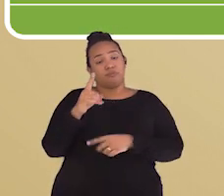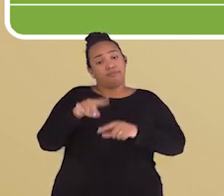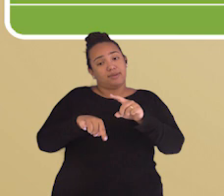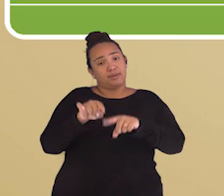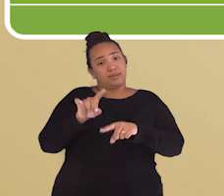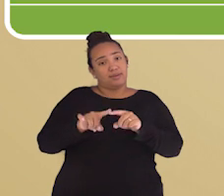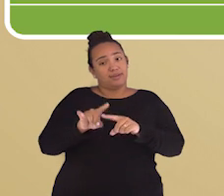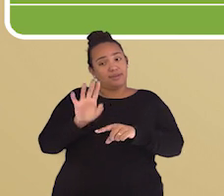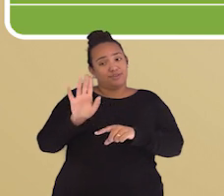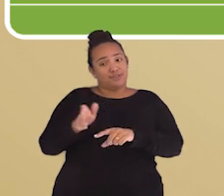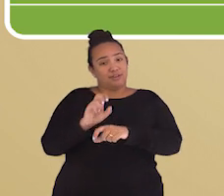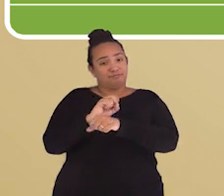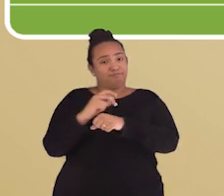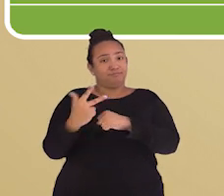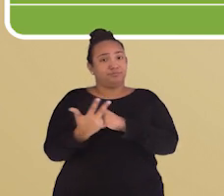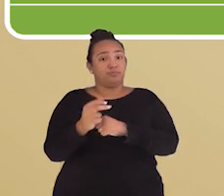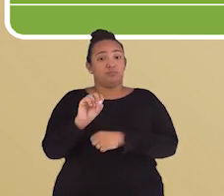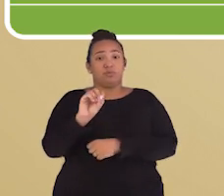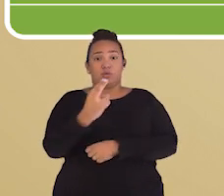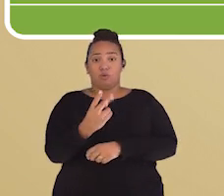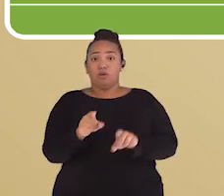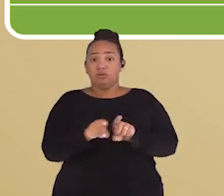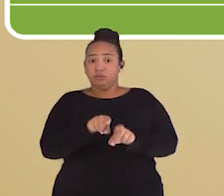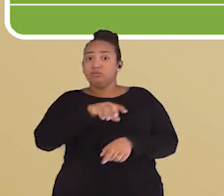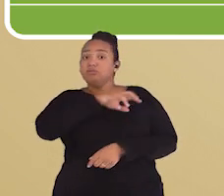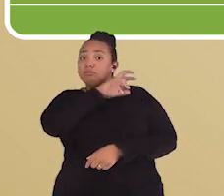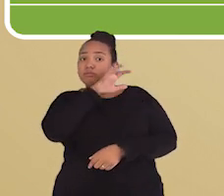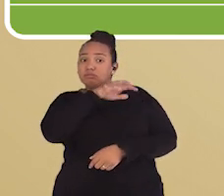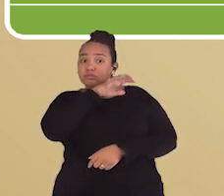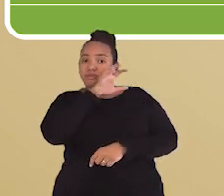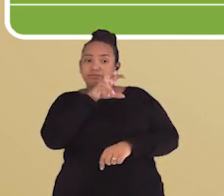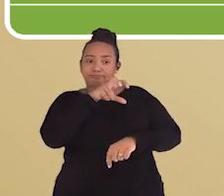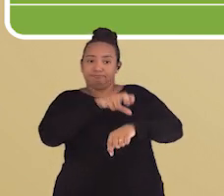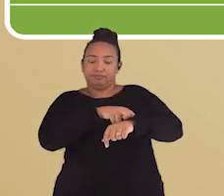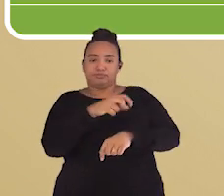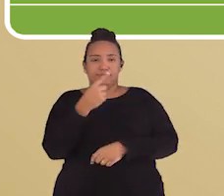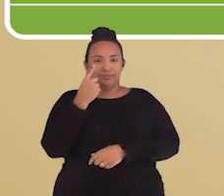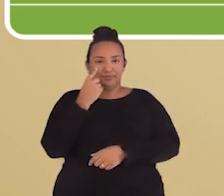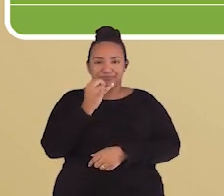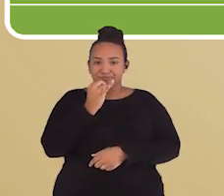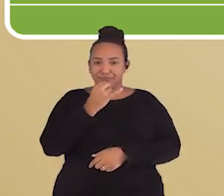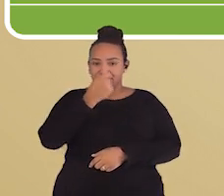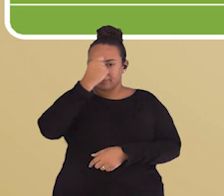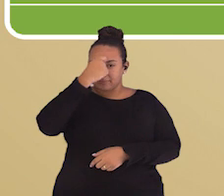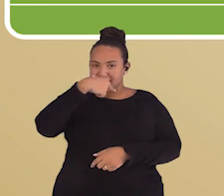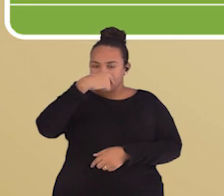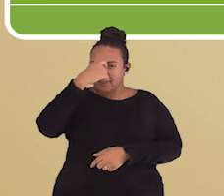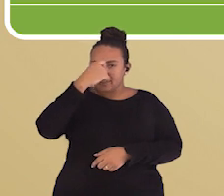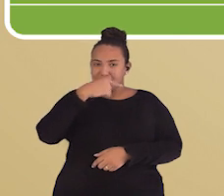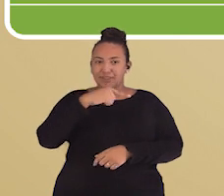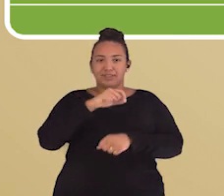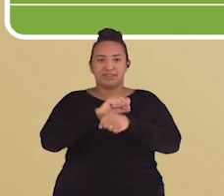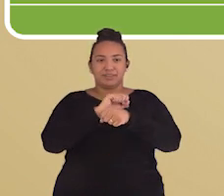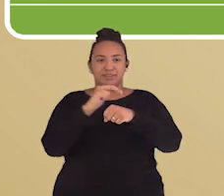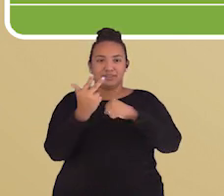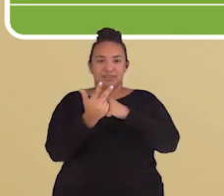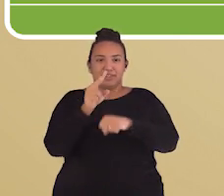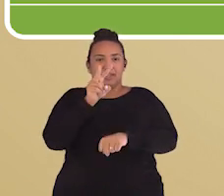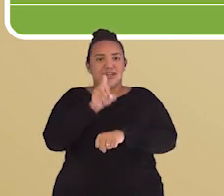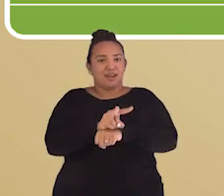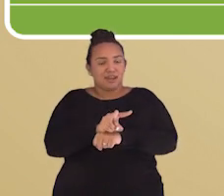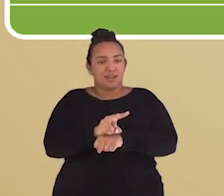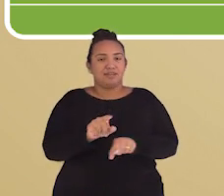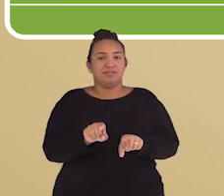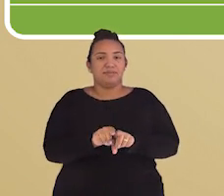objetos contaminados, além de picadas de insetos. Como, por exemplo, temos gripe, sarampo, dengue,